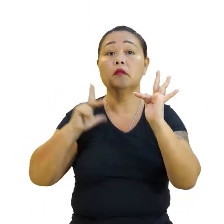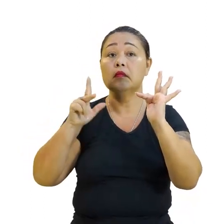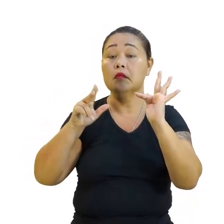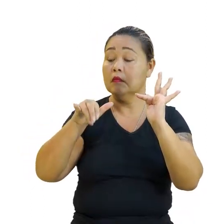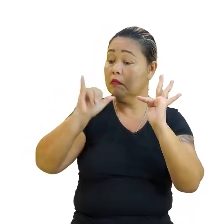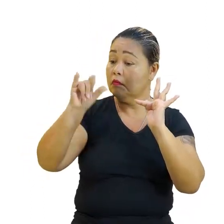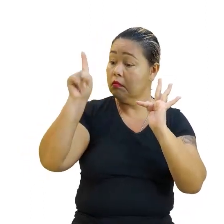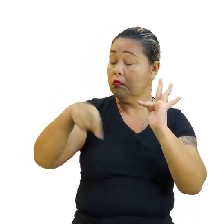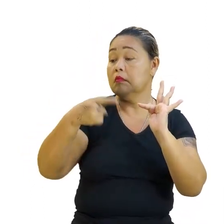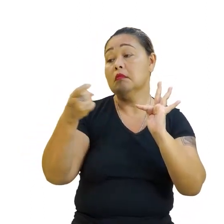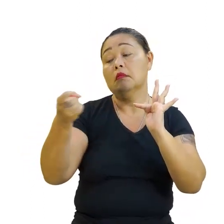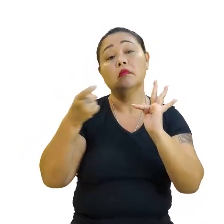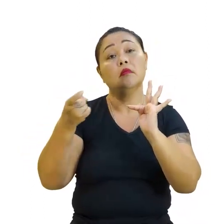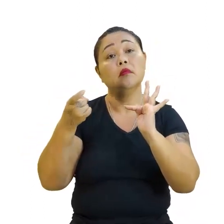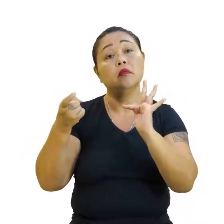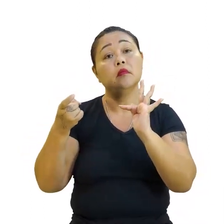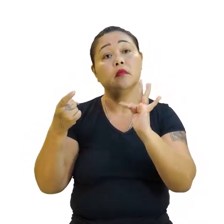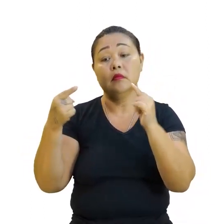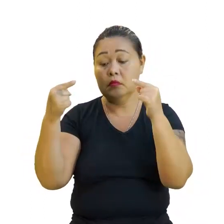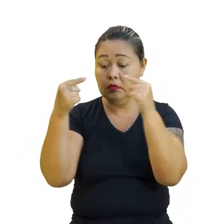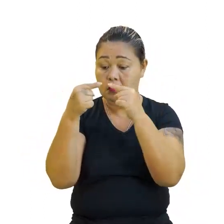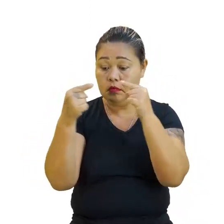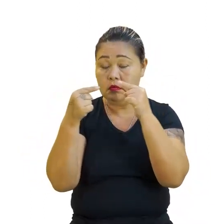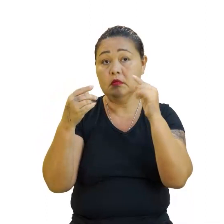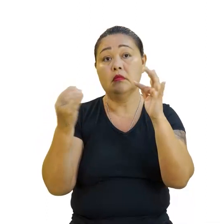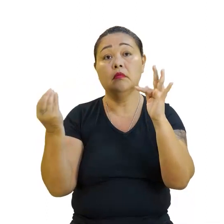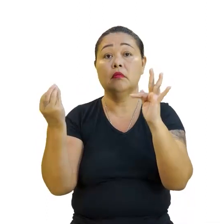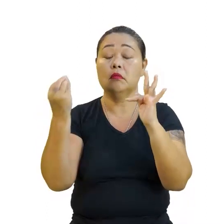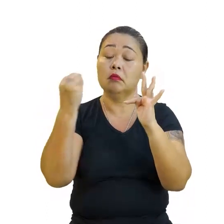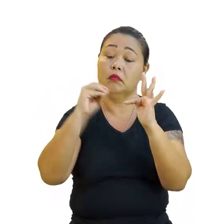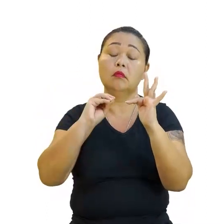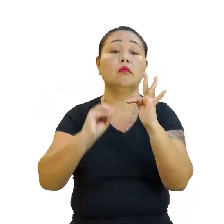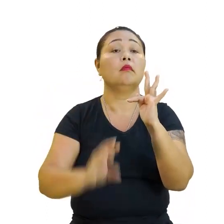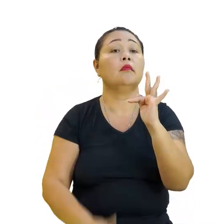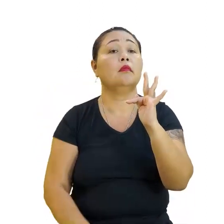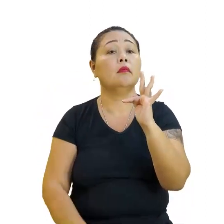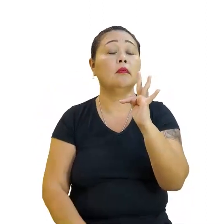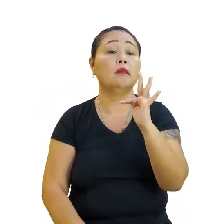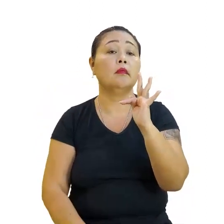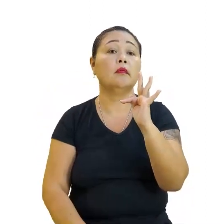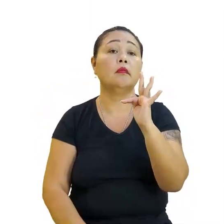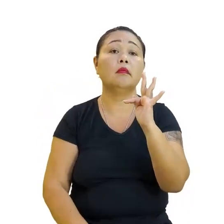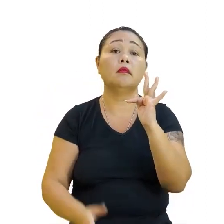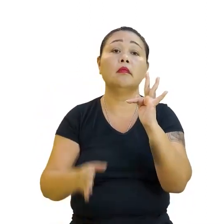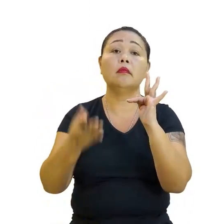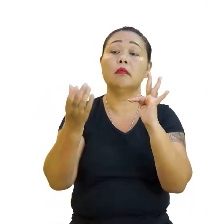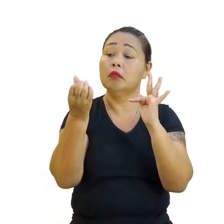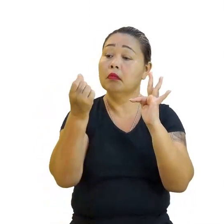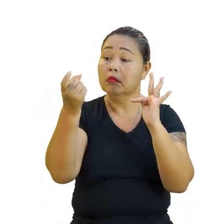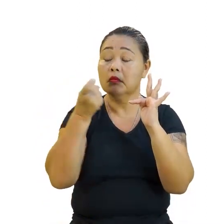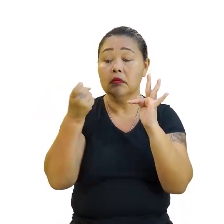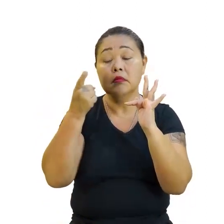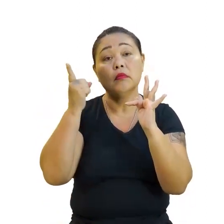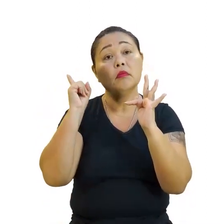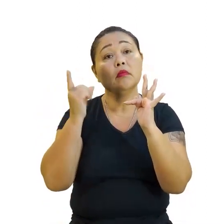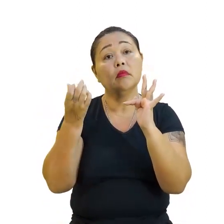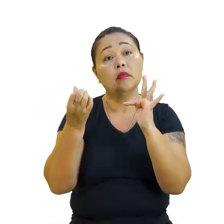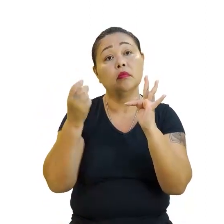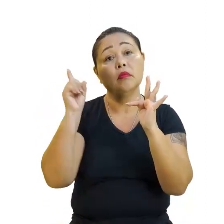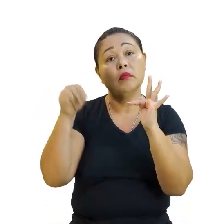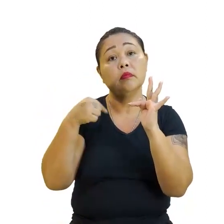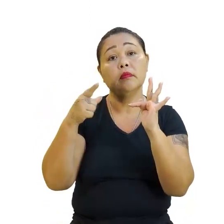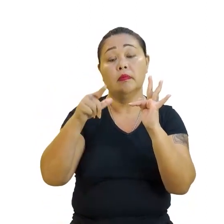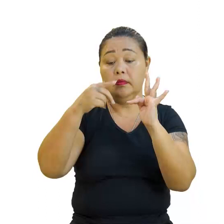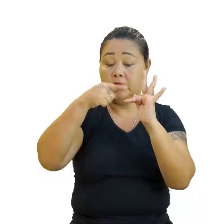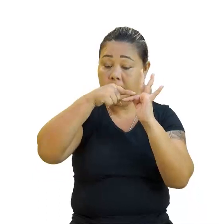igual a x, valor que entra é o valor que sai. Identidade. 6x é igual a essa, né? Isso. Função